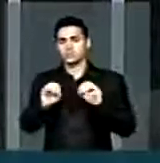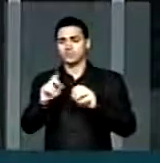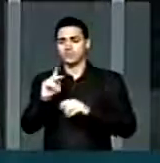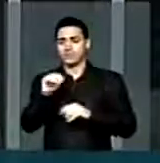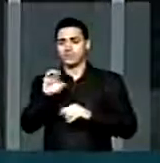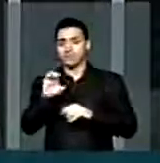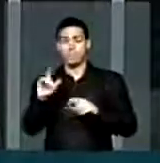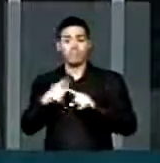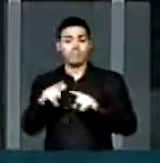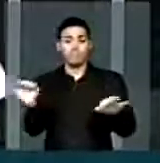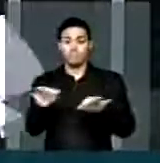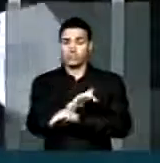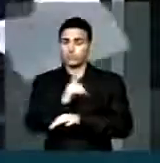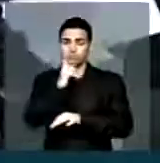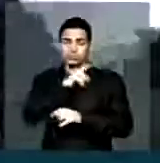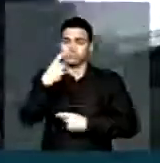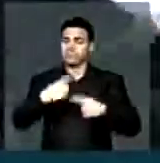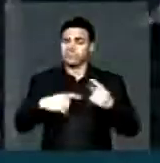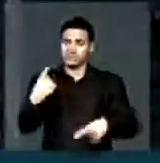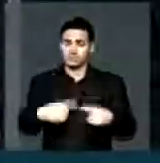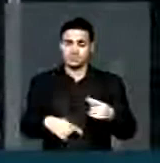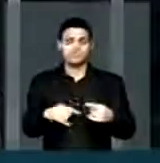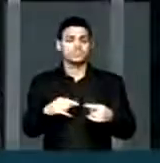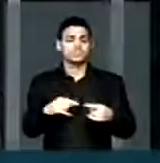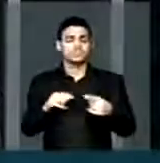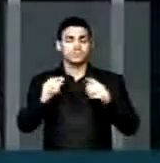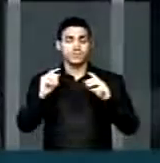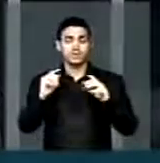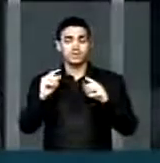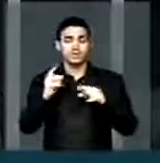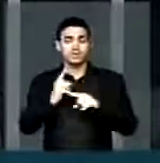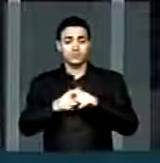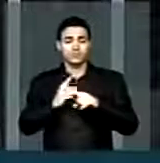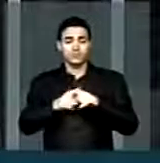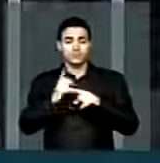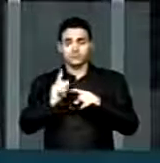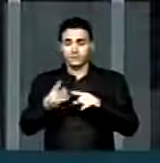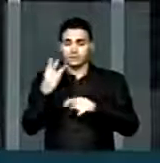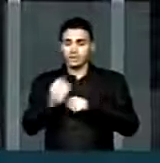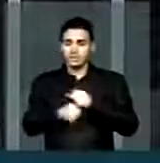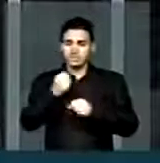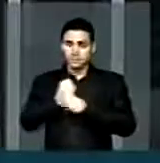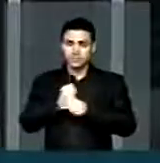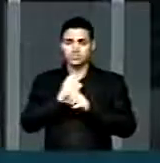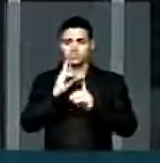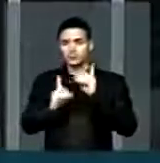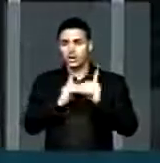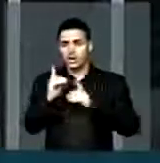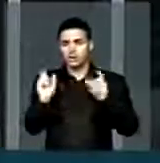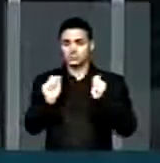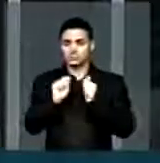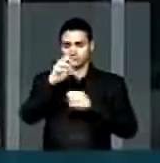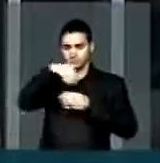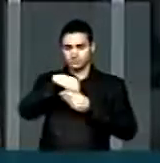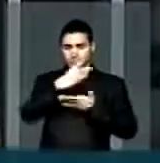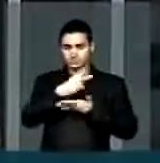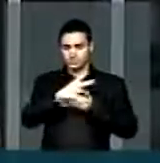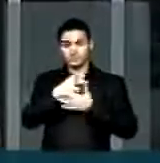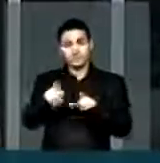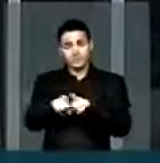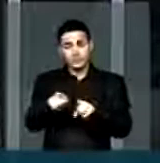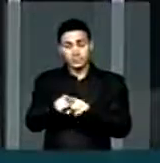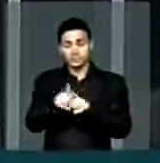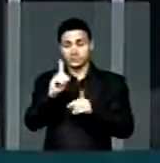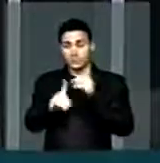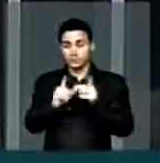conclusão dos debates que foram frutos de três anos de diálogo interno dessa Casa e de diálogo